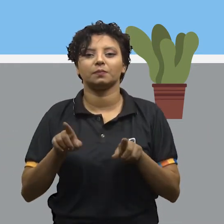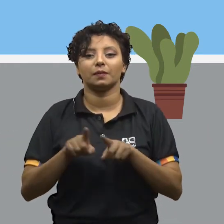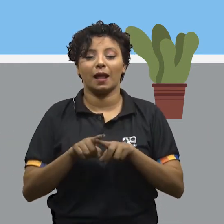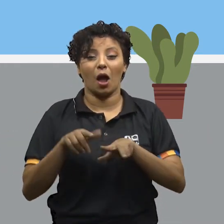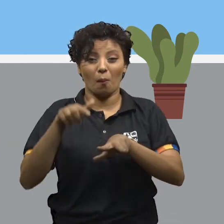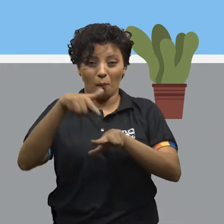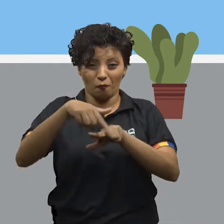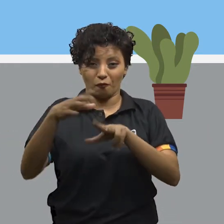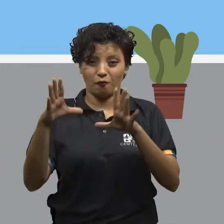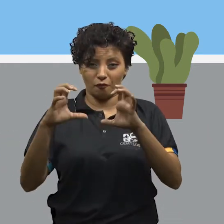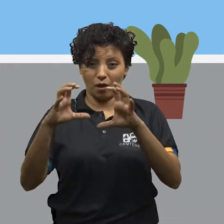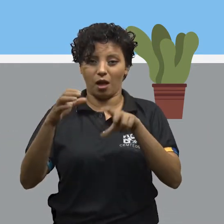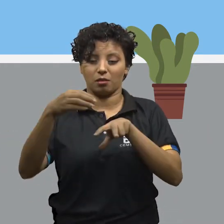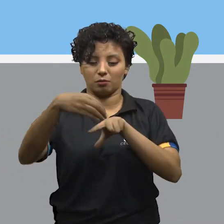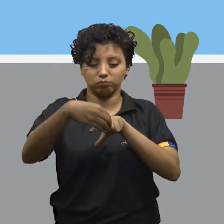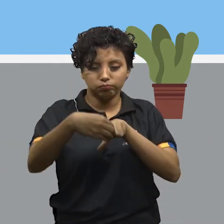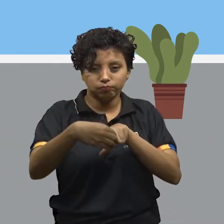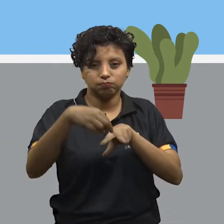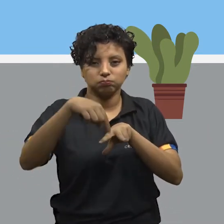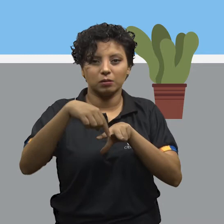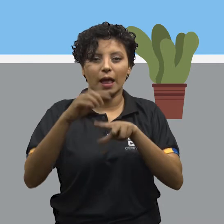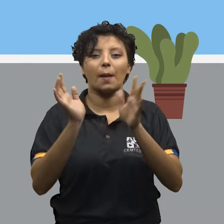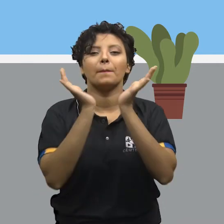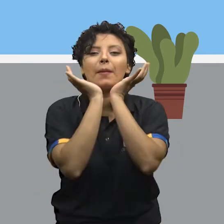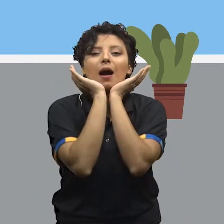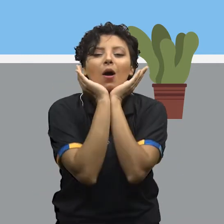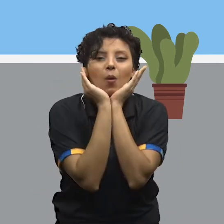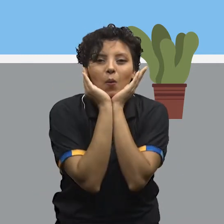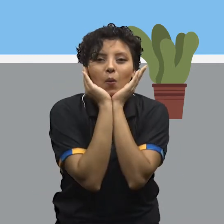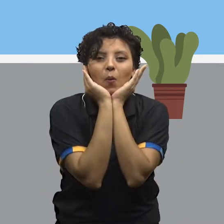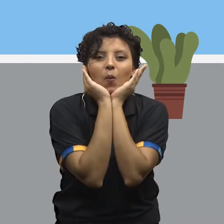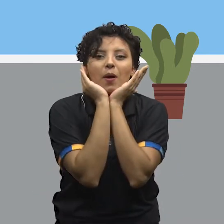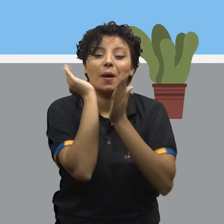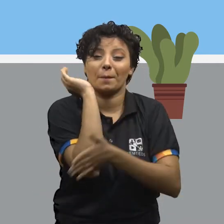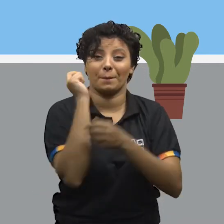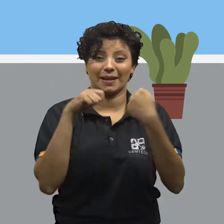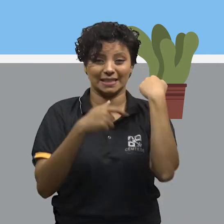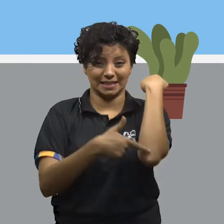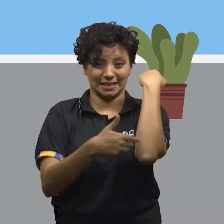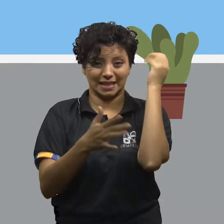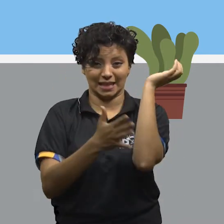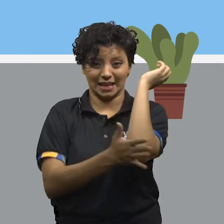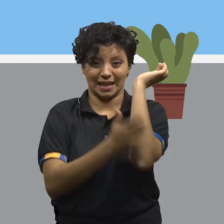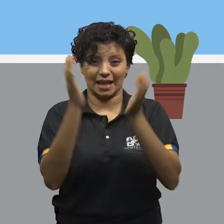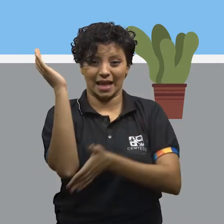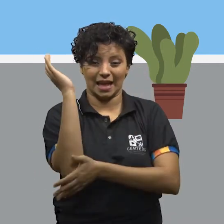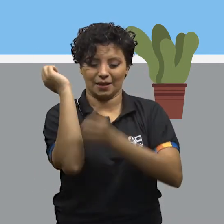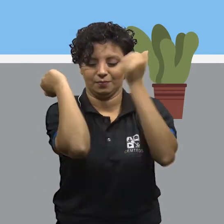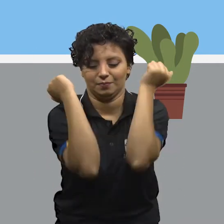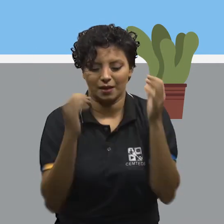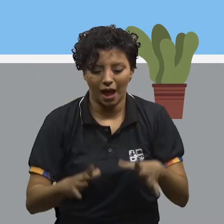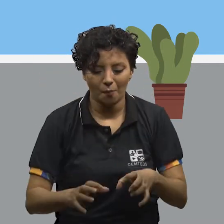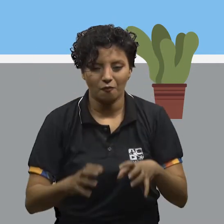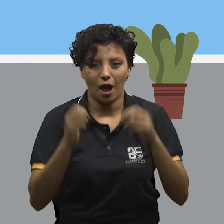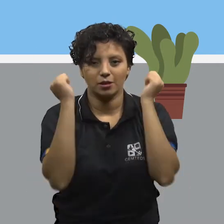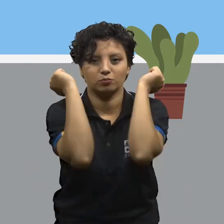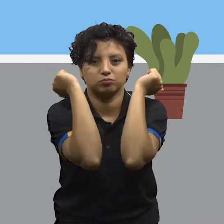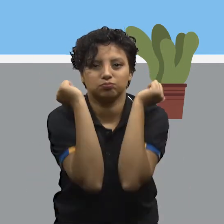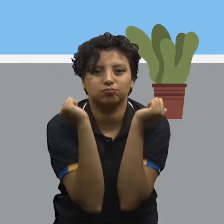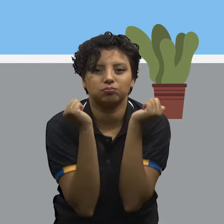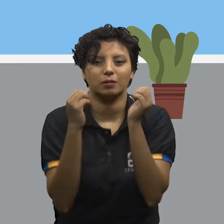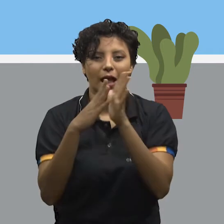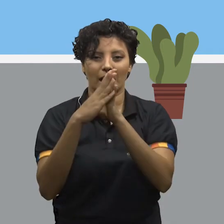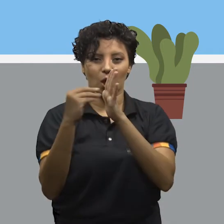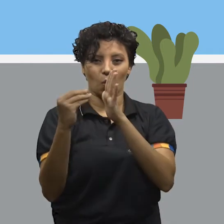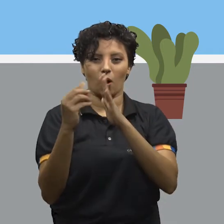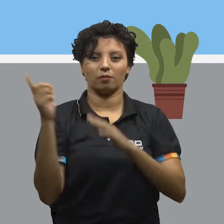Isso. Coloca a almofada aqui no meio. Mão no queixo. E nós vamos ter que colocar os nossos cotovelos na almofada. Vamos